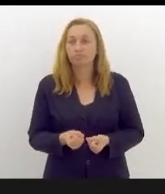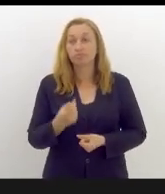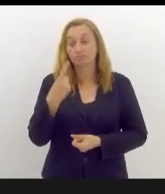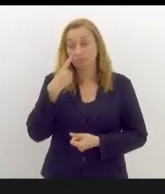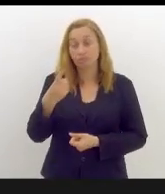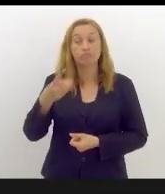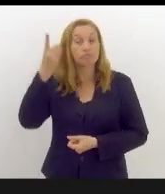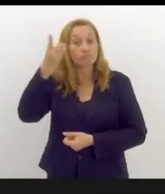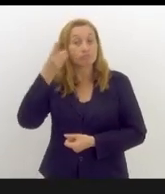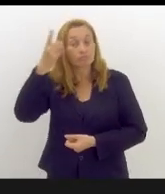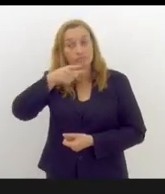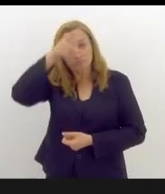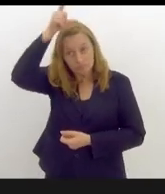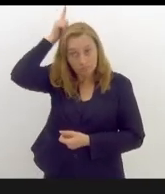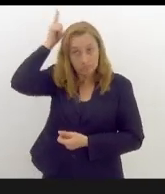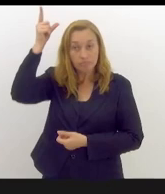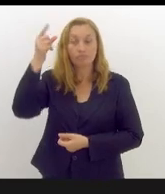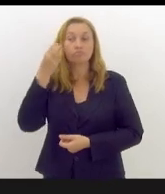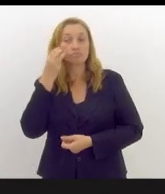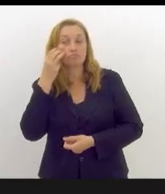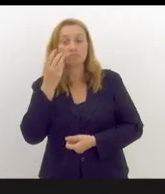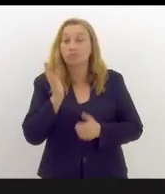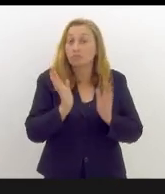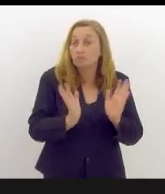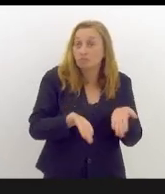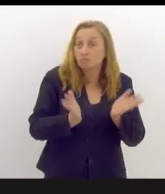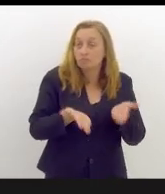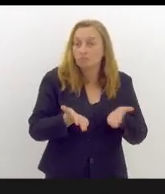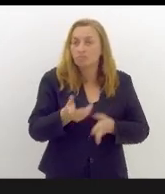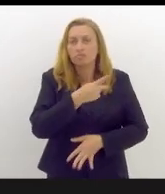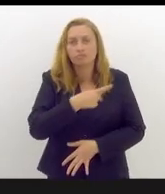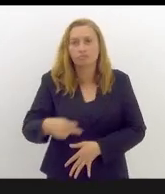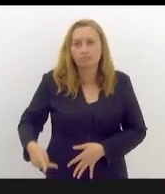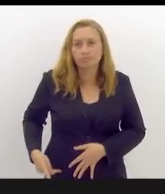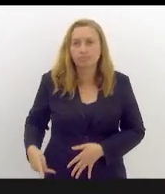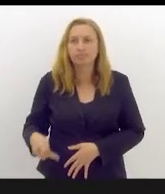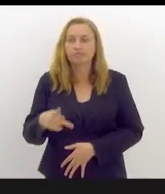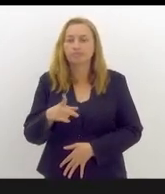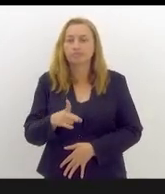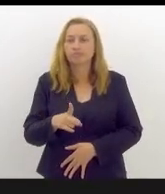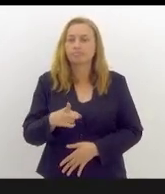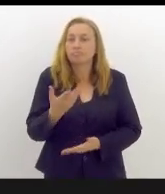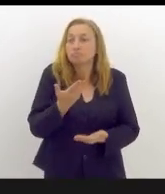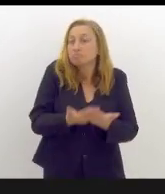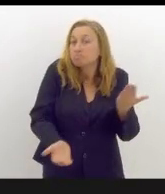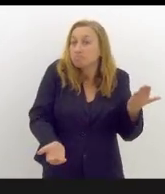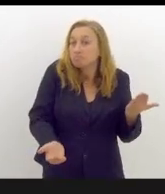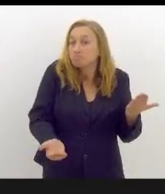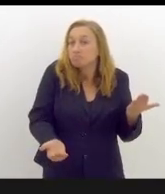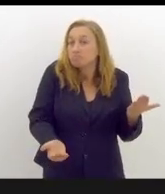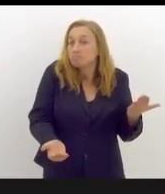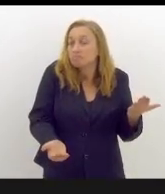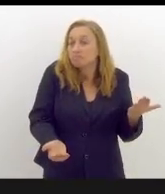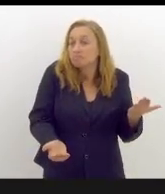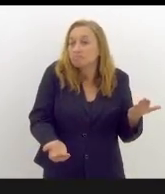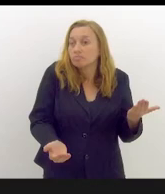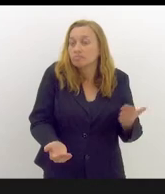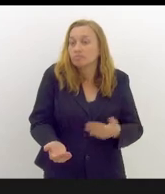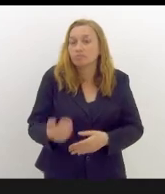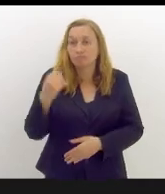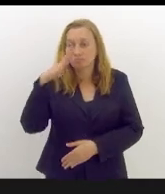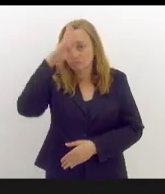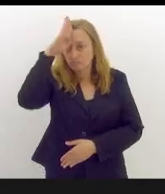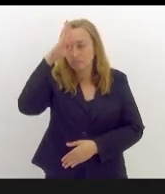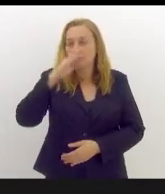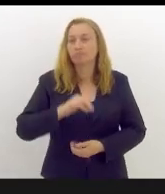falando e o Valdeque, é inadmissível, hoje, o presidente da República derrotado, o senhor Jair